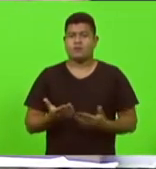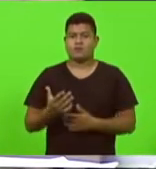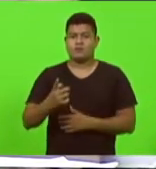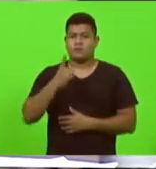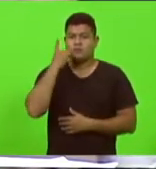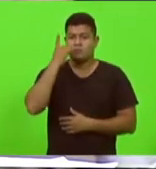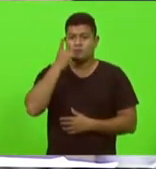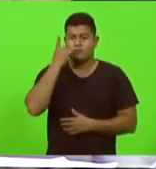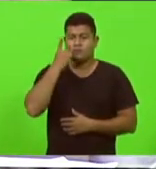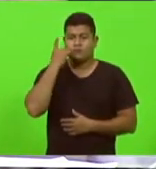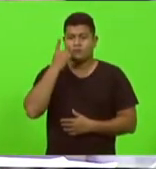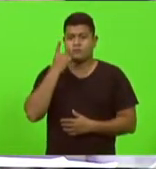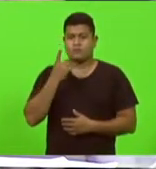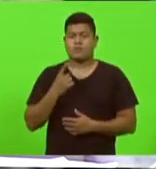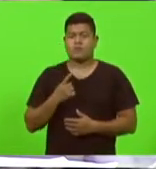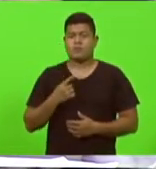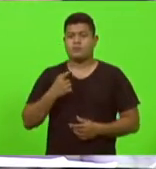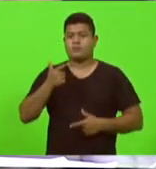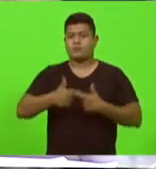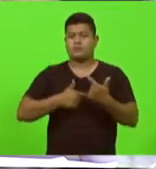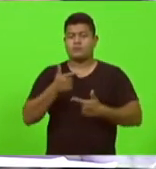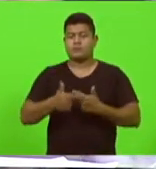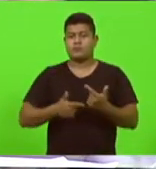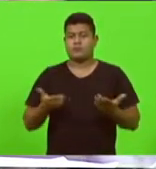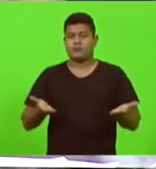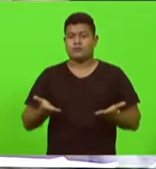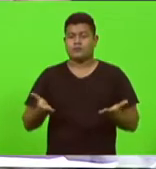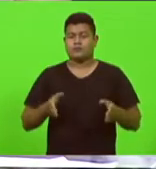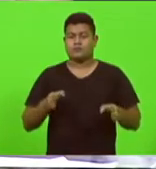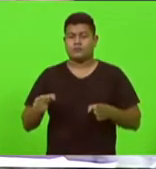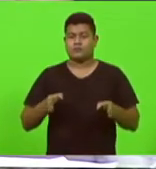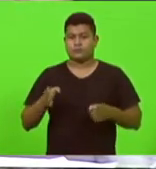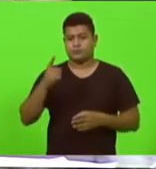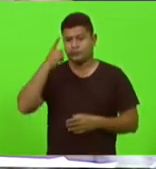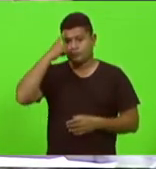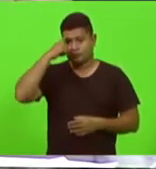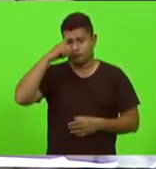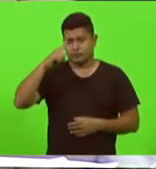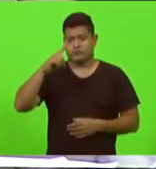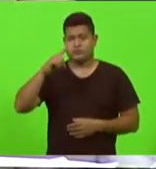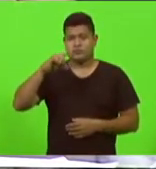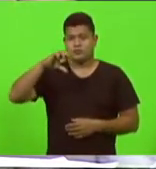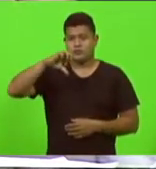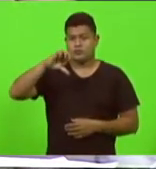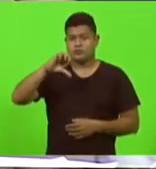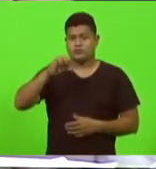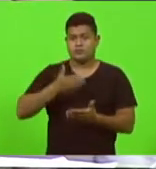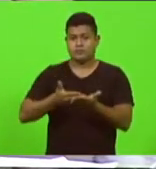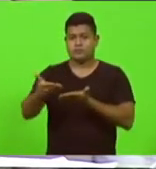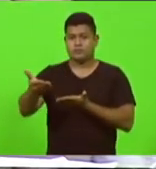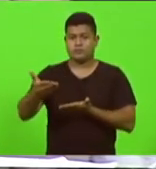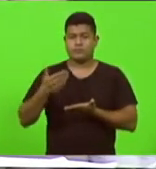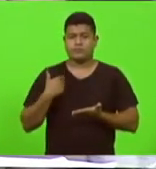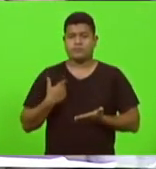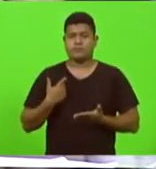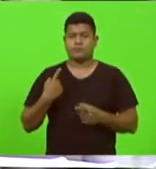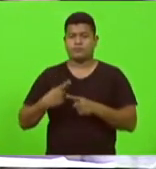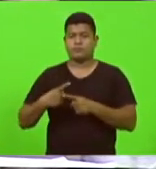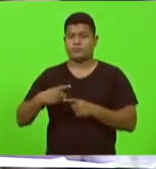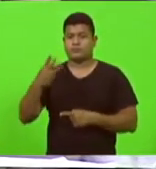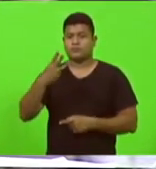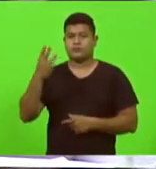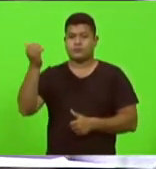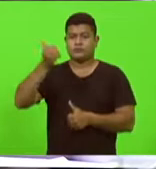a partir do dia 9 de fevereiro do quarentena, por declínio do terceiro suplente, em decorrência do afastamento do